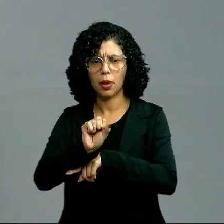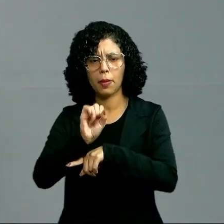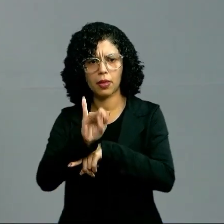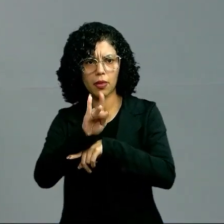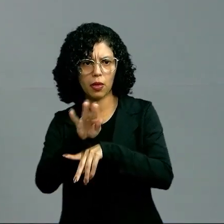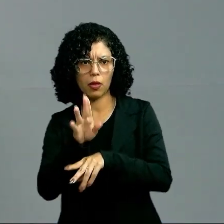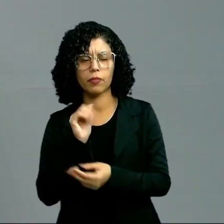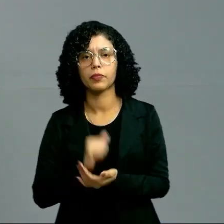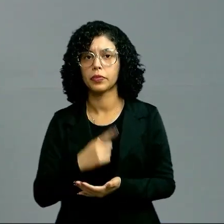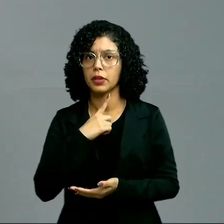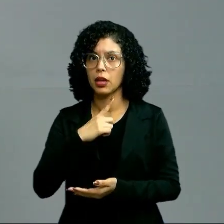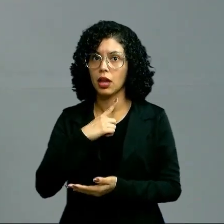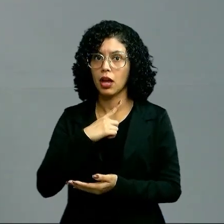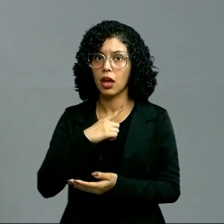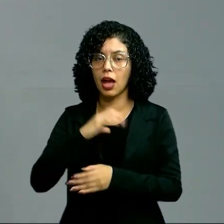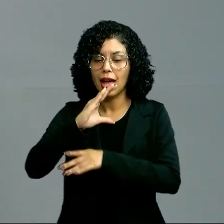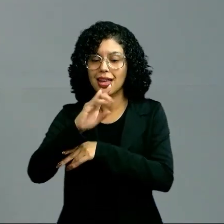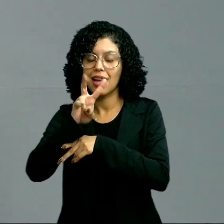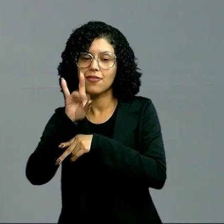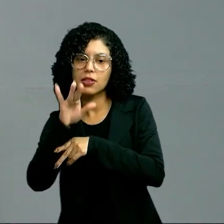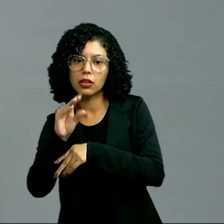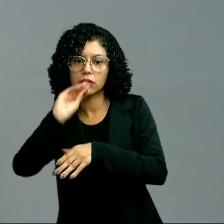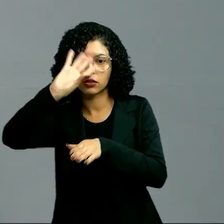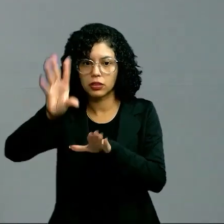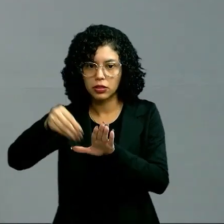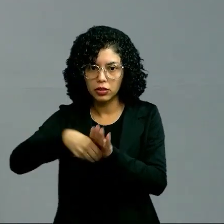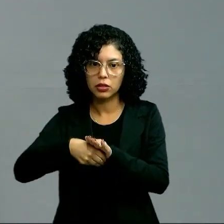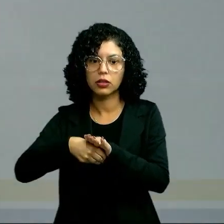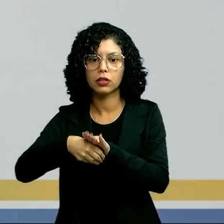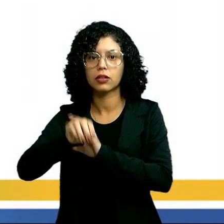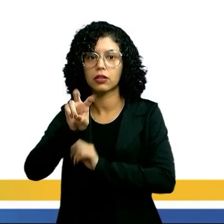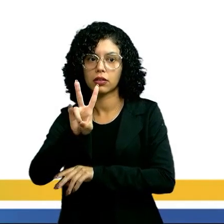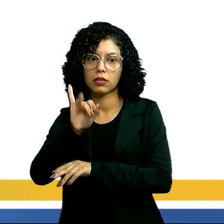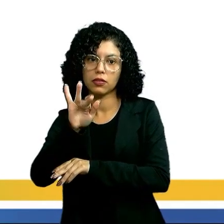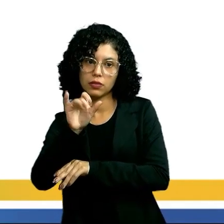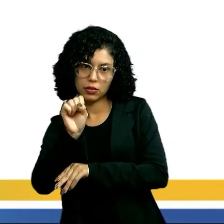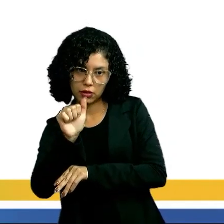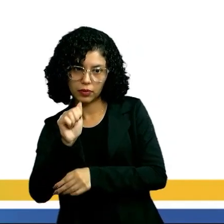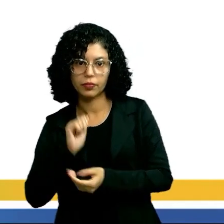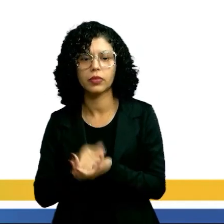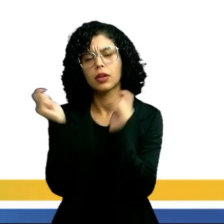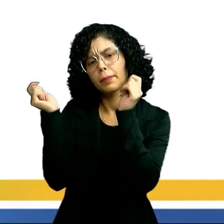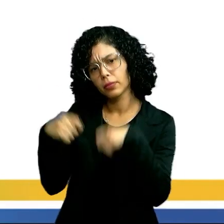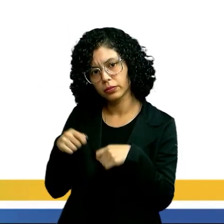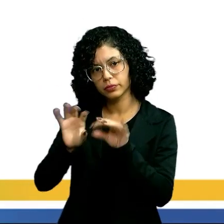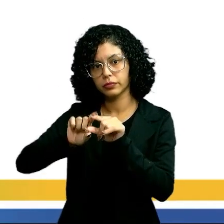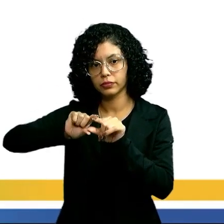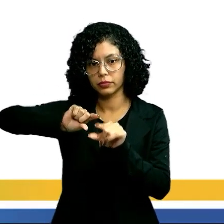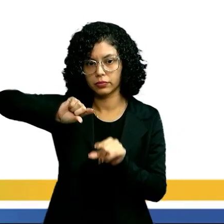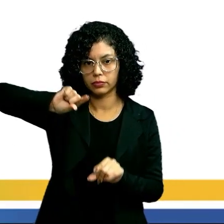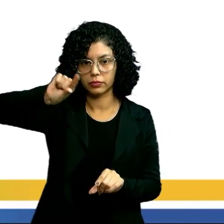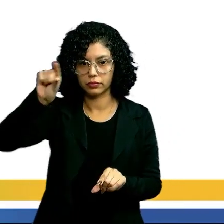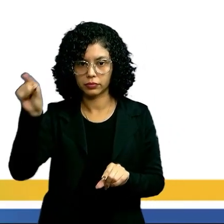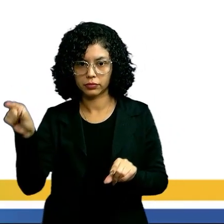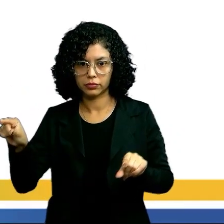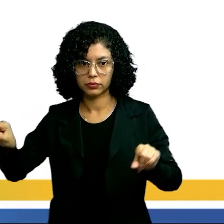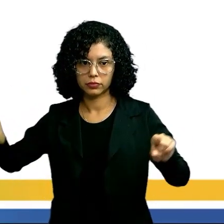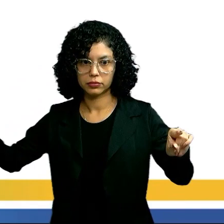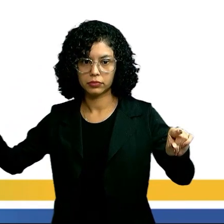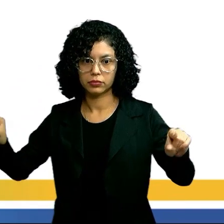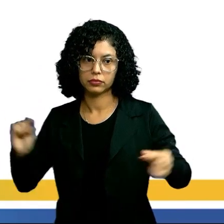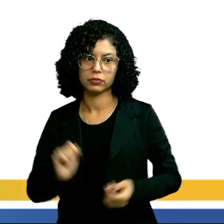celoma, ou seja, a sua cavidade é preenchida com vísceras. Celomados, tá? E possuem a simetria